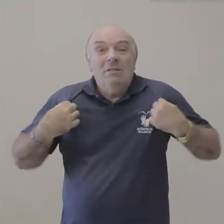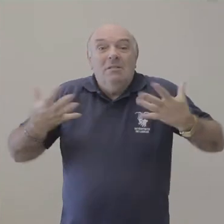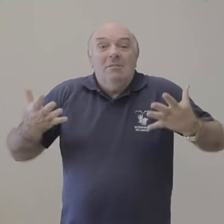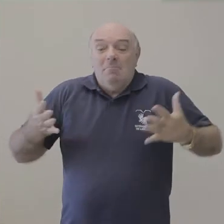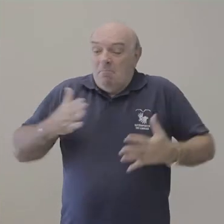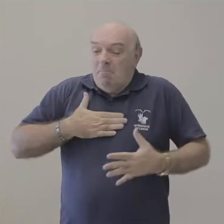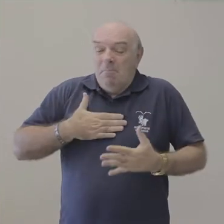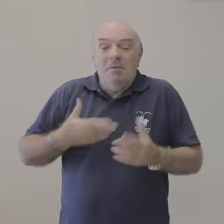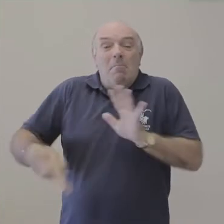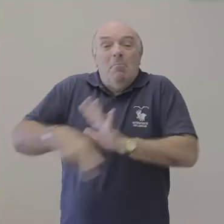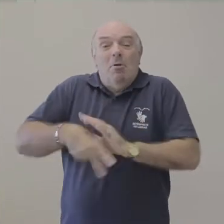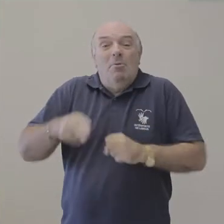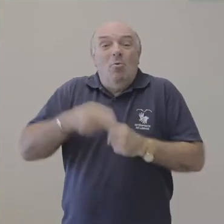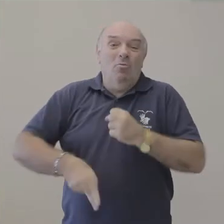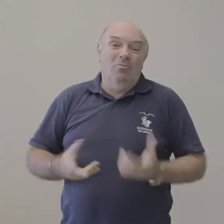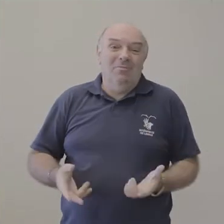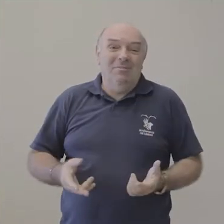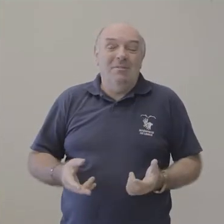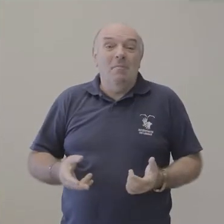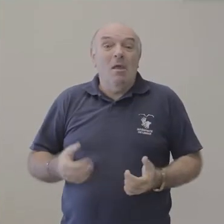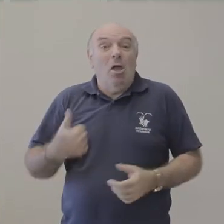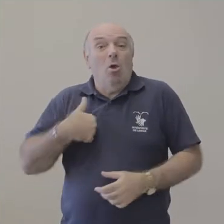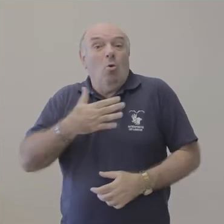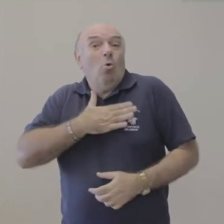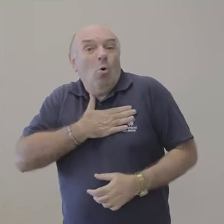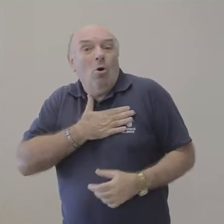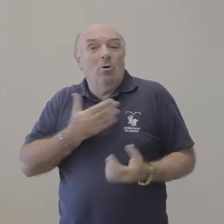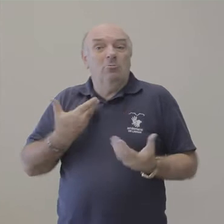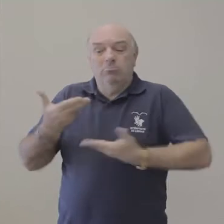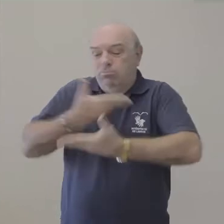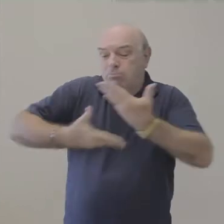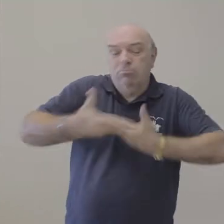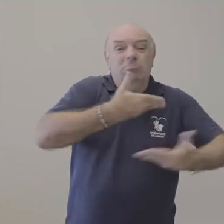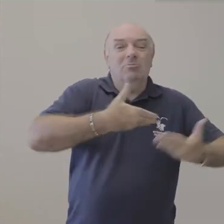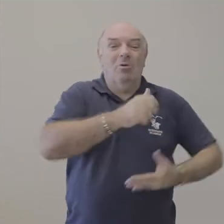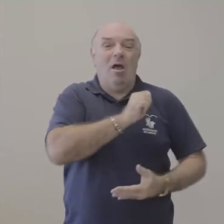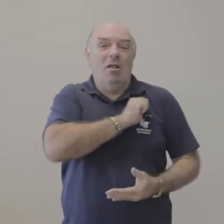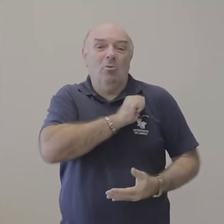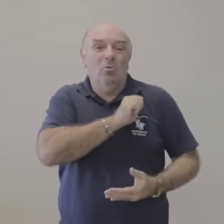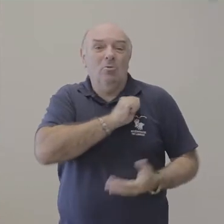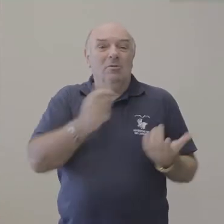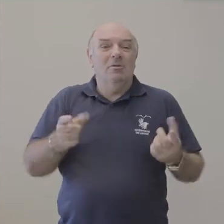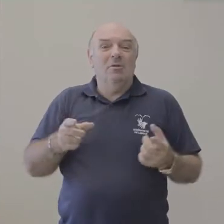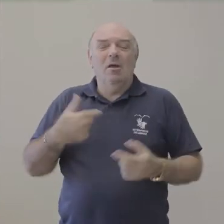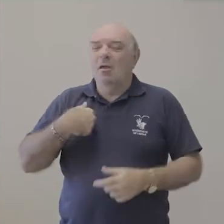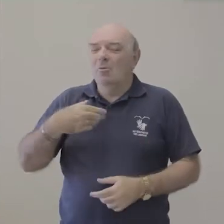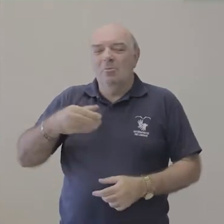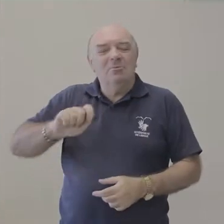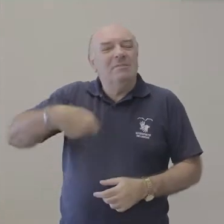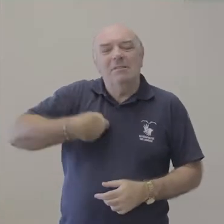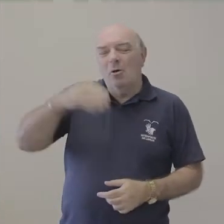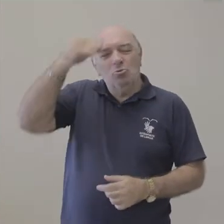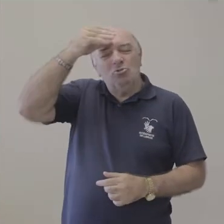Eu vesti a camisa da universidade, gosto do meu convívio com os